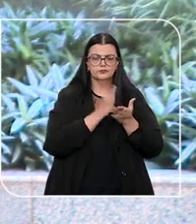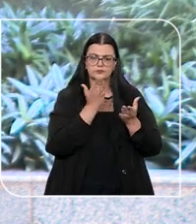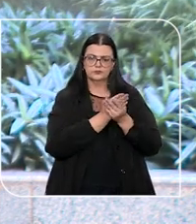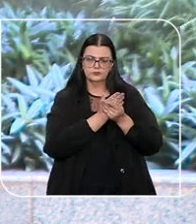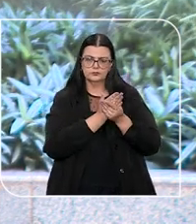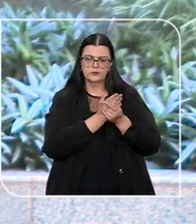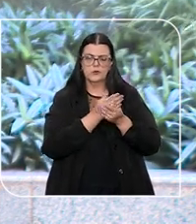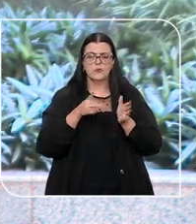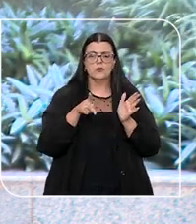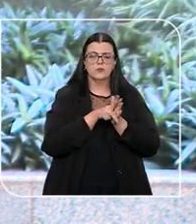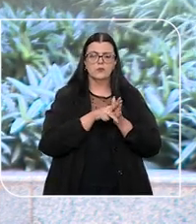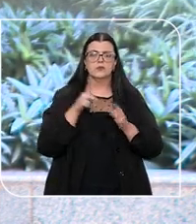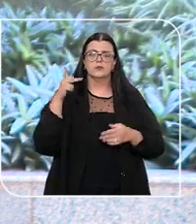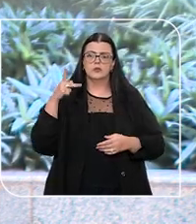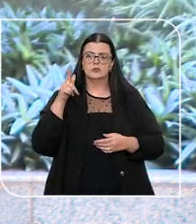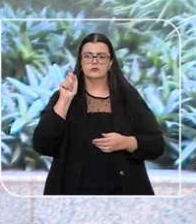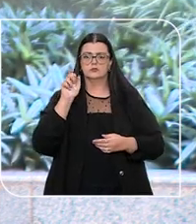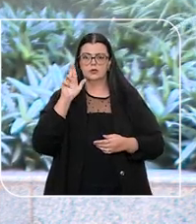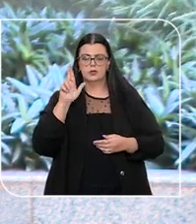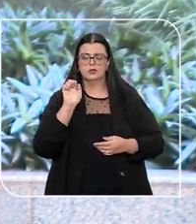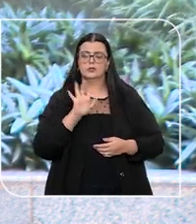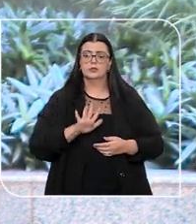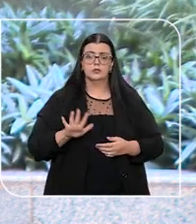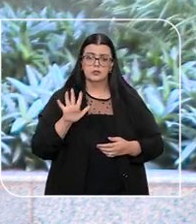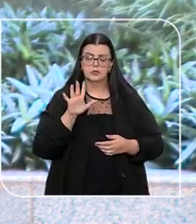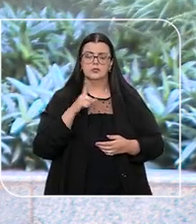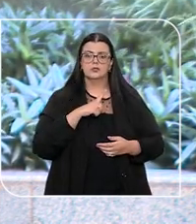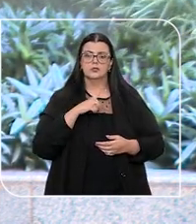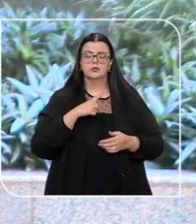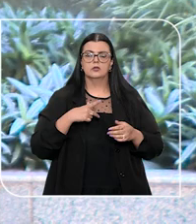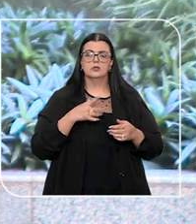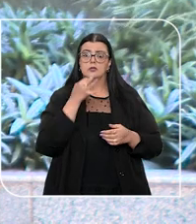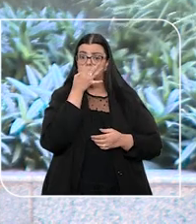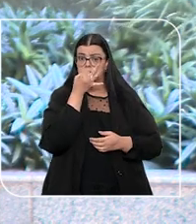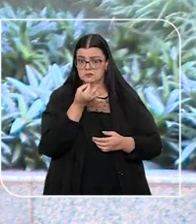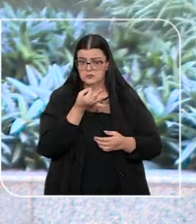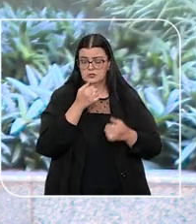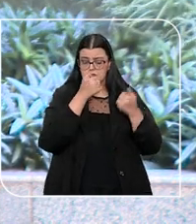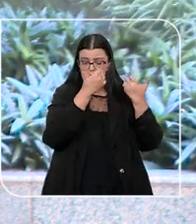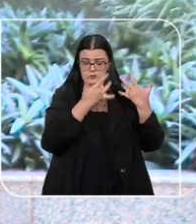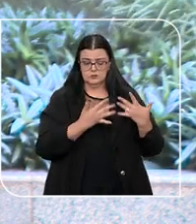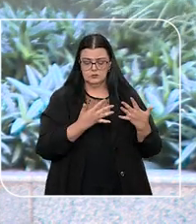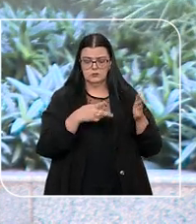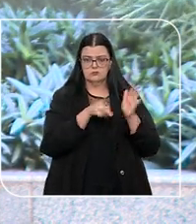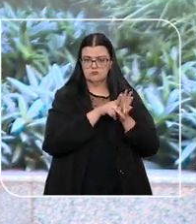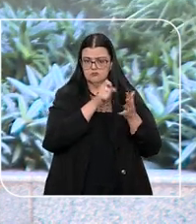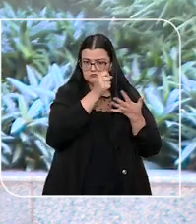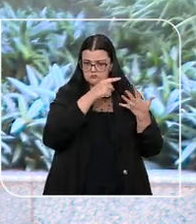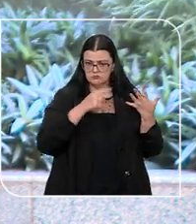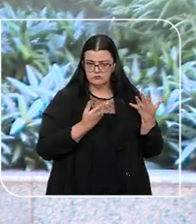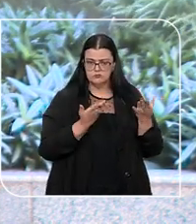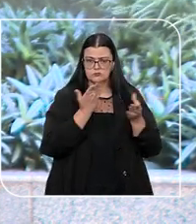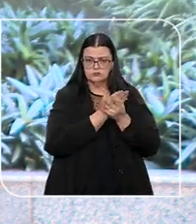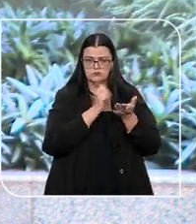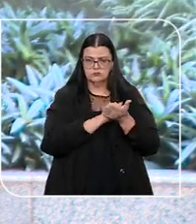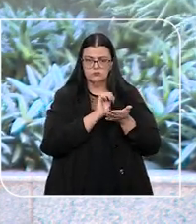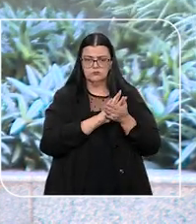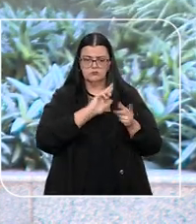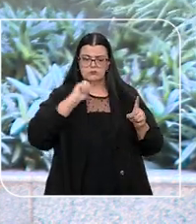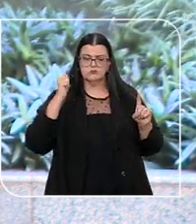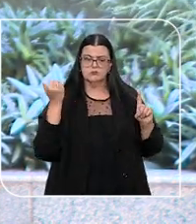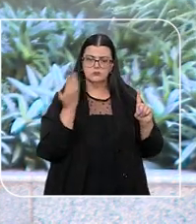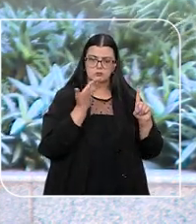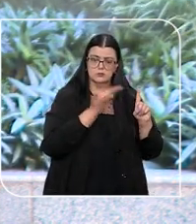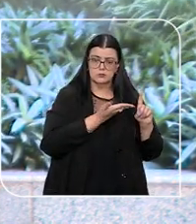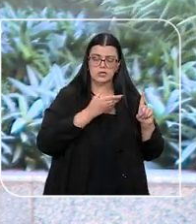para a Procuradoria-Geral de Justiça, sob o argumento de que as circunstâncias do caso evidenciavam que o